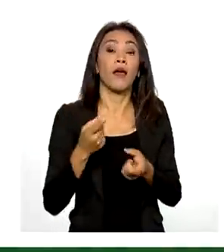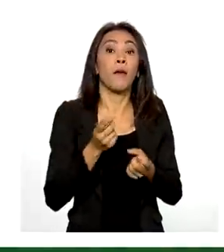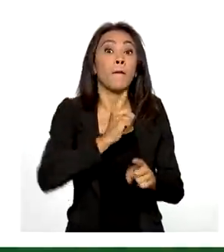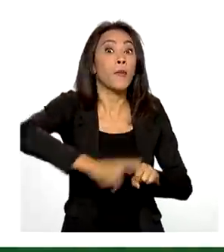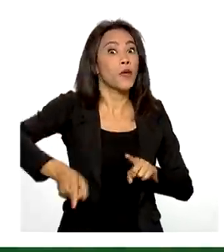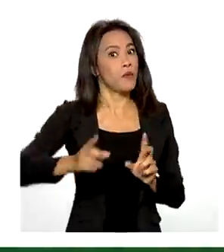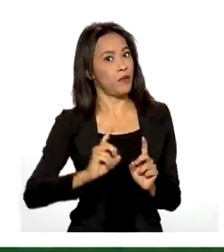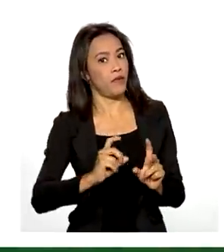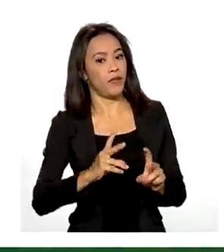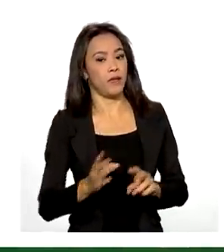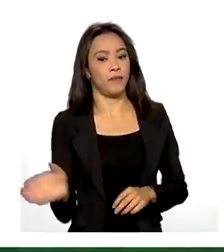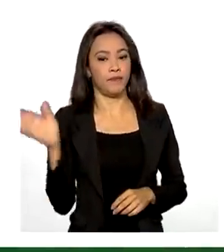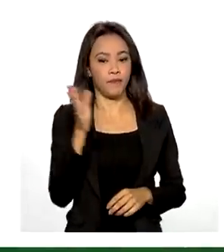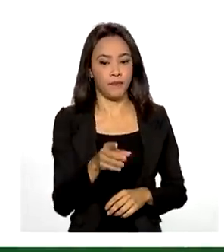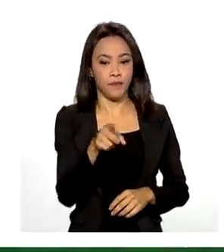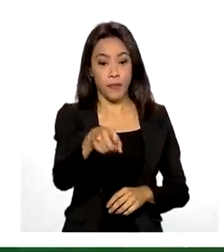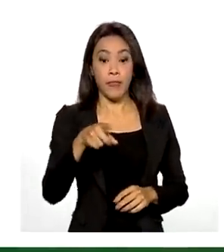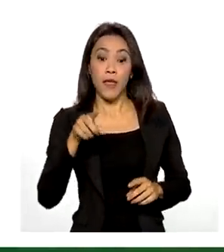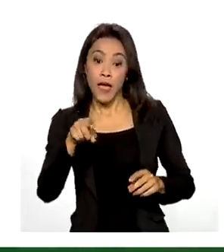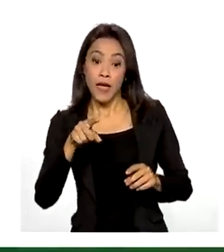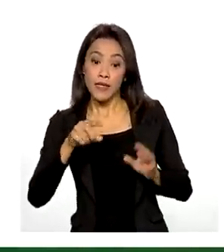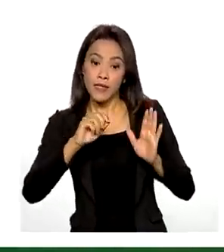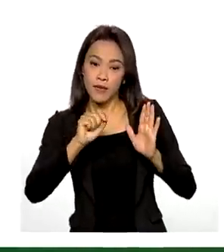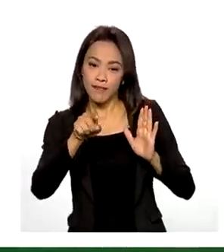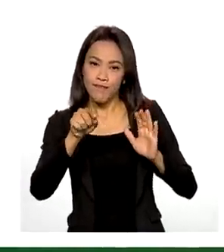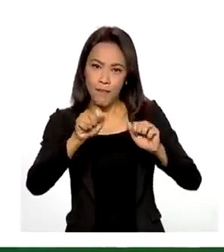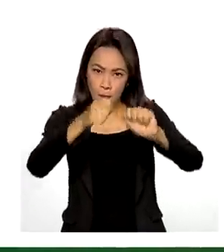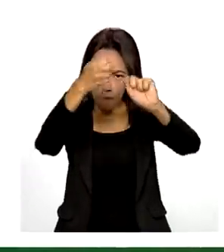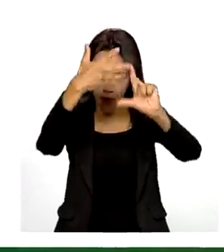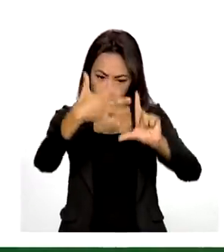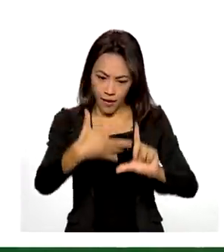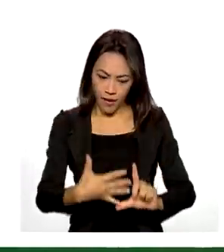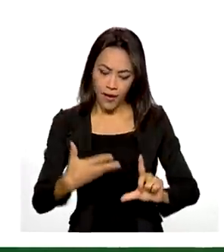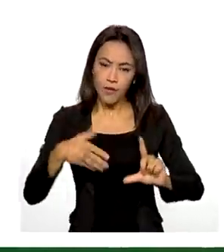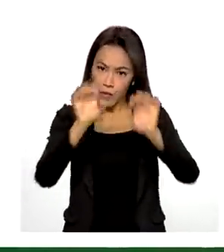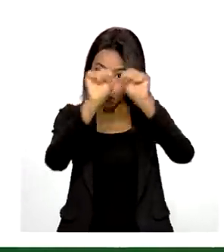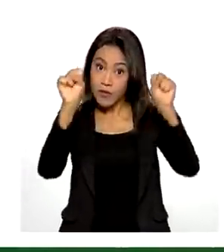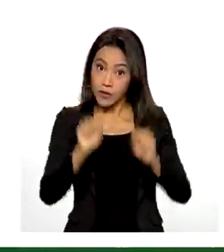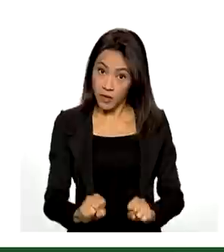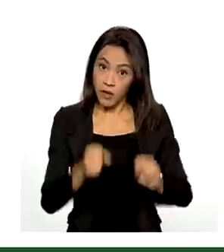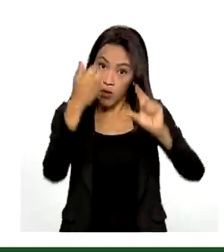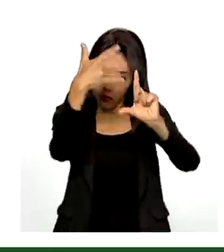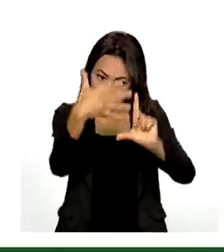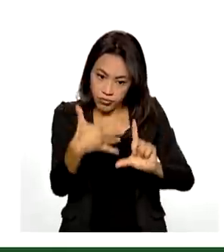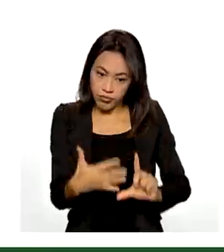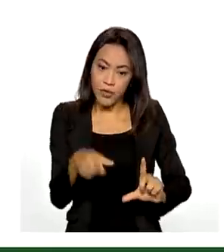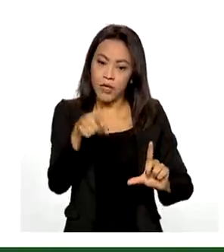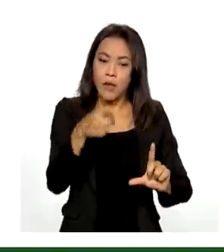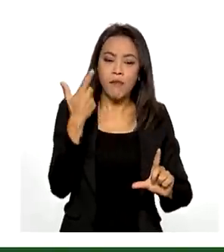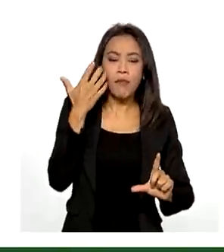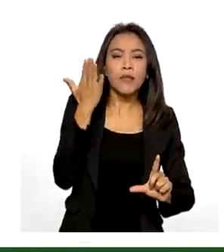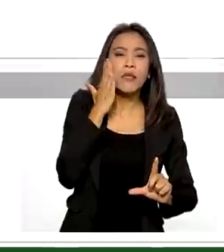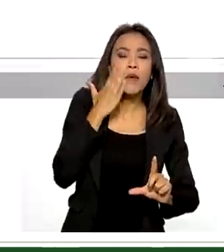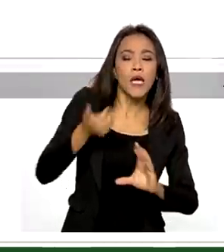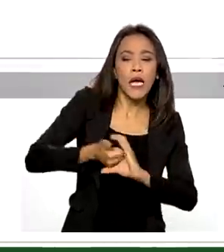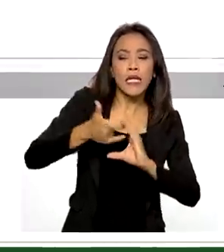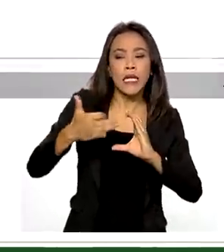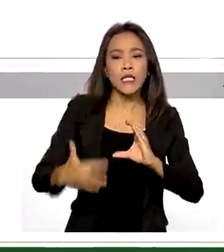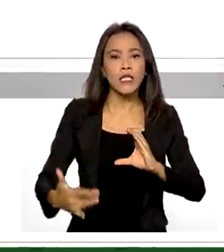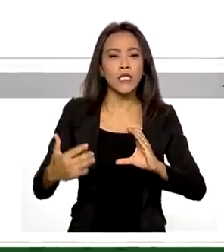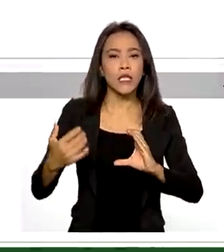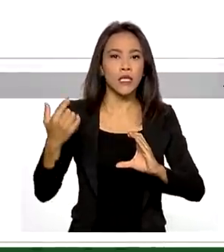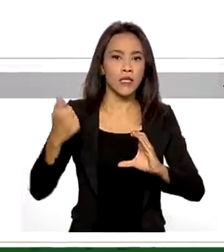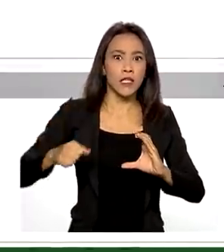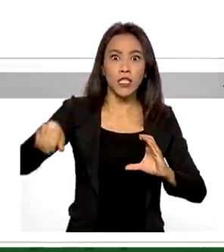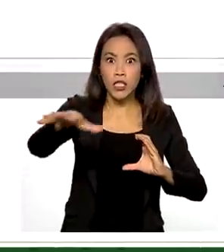A chave de identificação de madeiras é uma plataforma virtual interativa capaz de identificar as características gerais